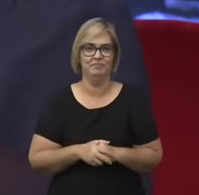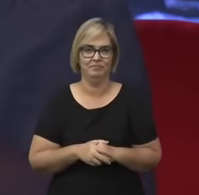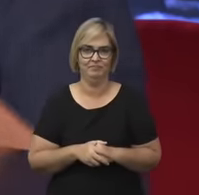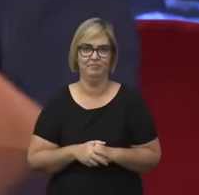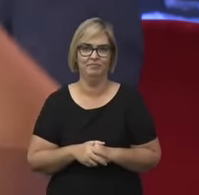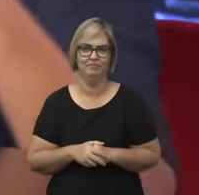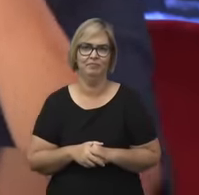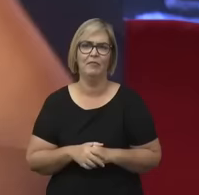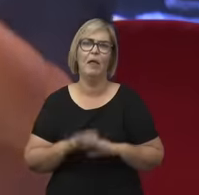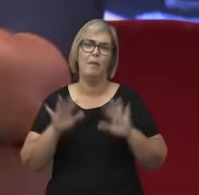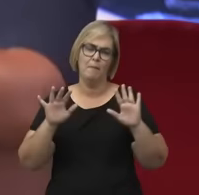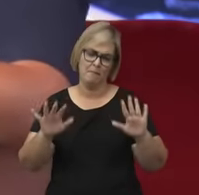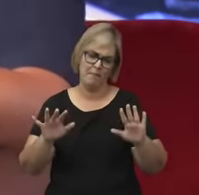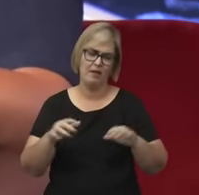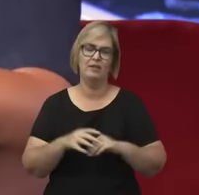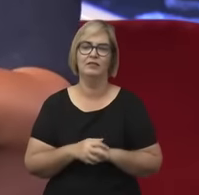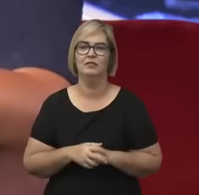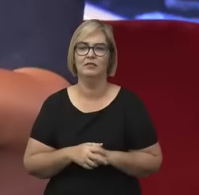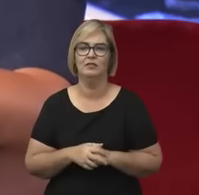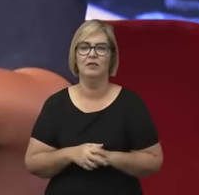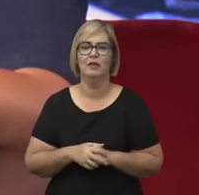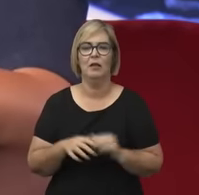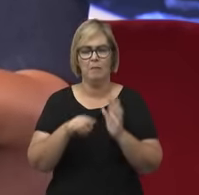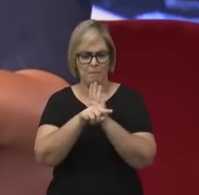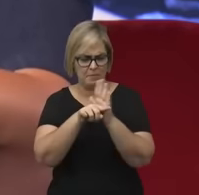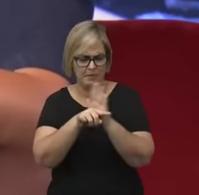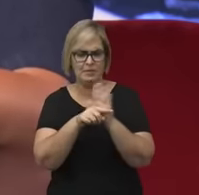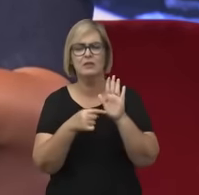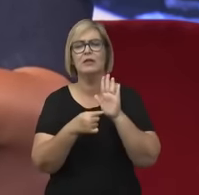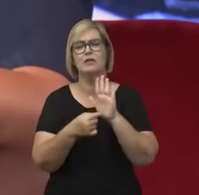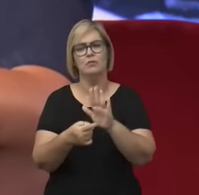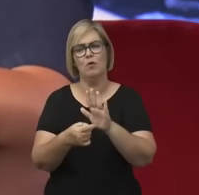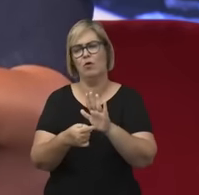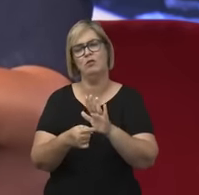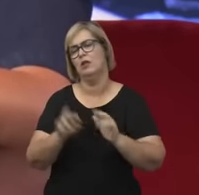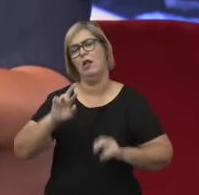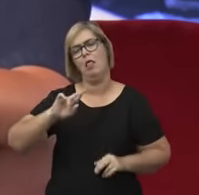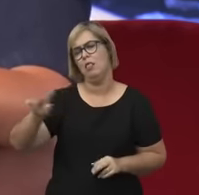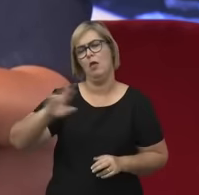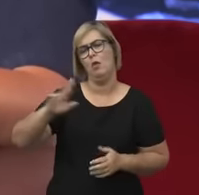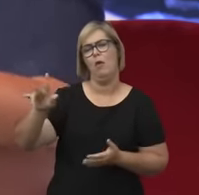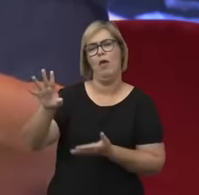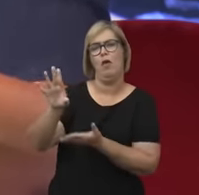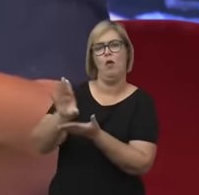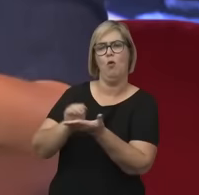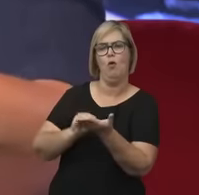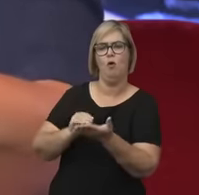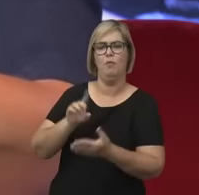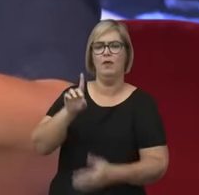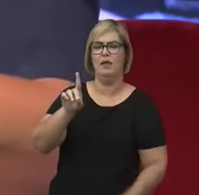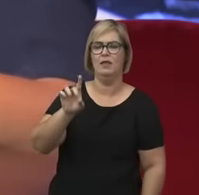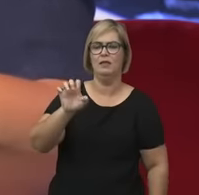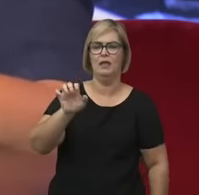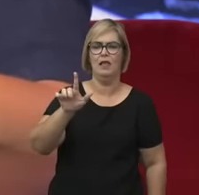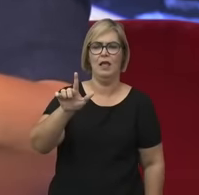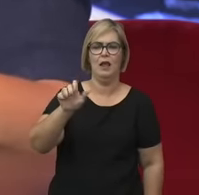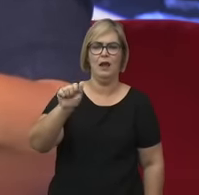mostram que, na verdade, ela fez contribuições profundas à Poulain de Labar, fazendo modificações